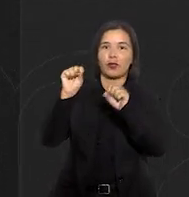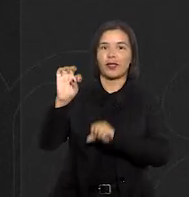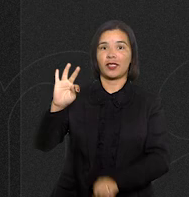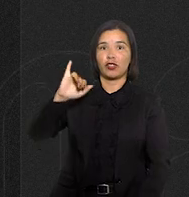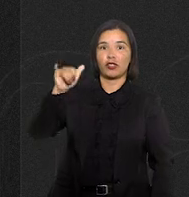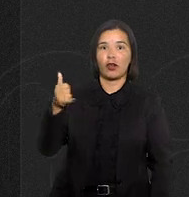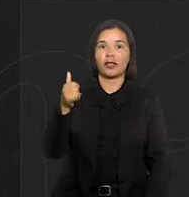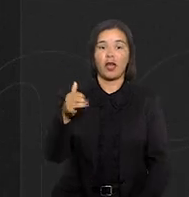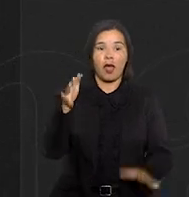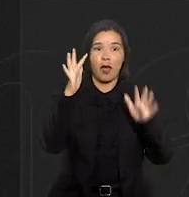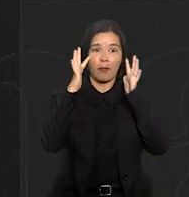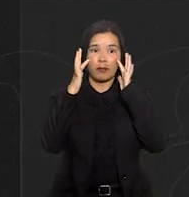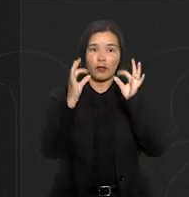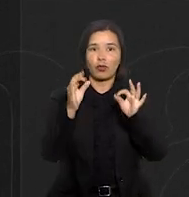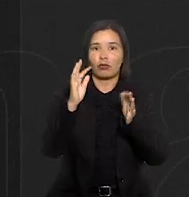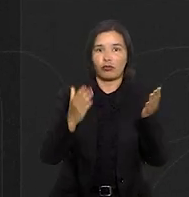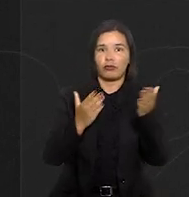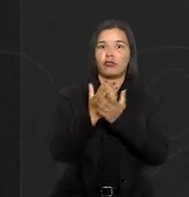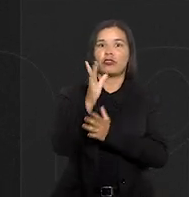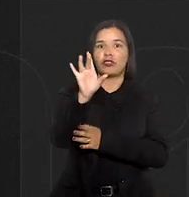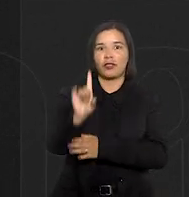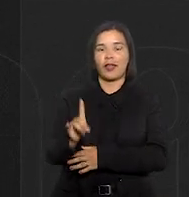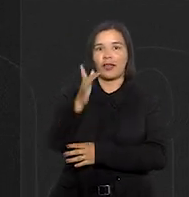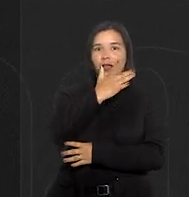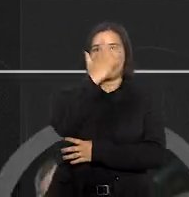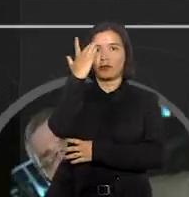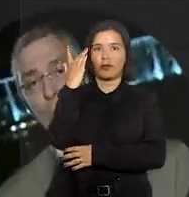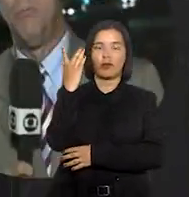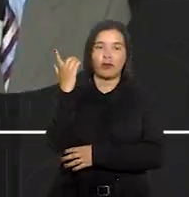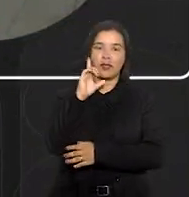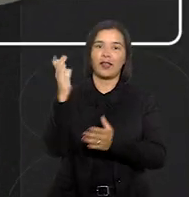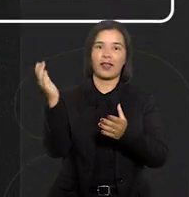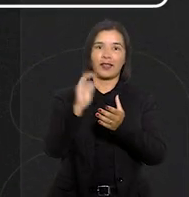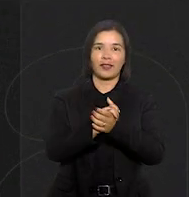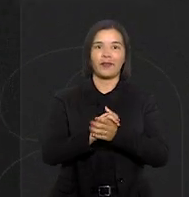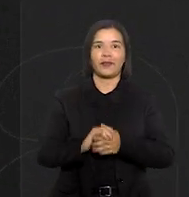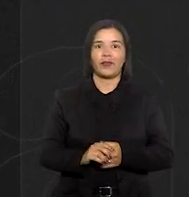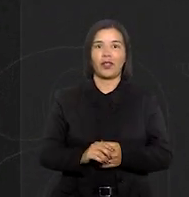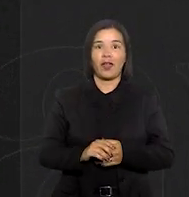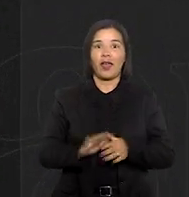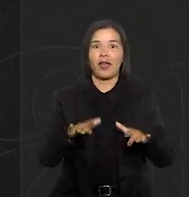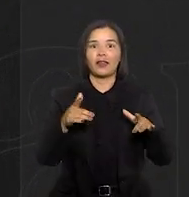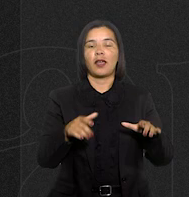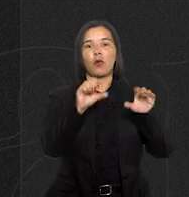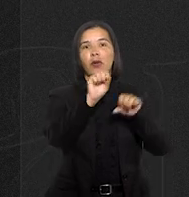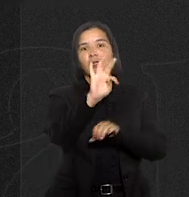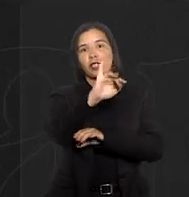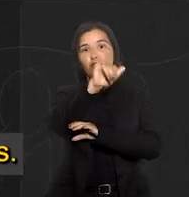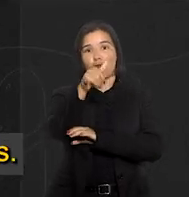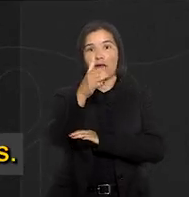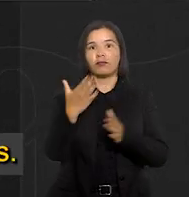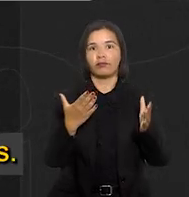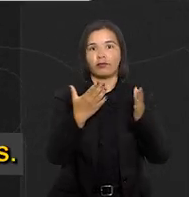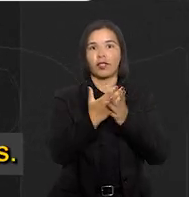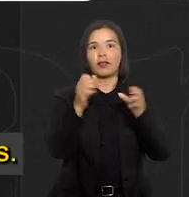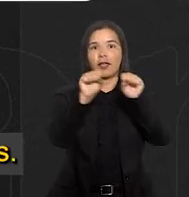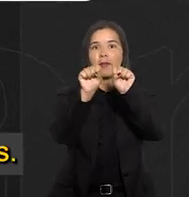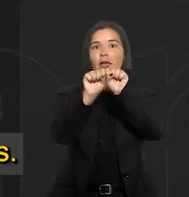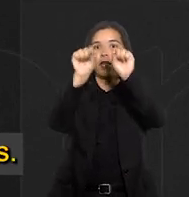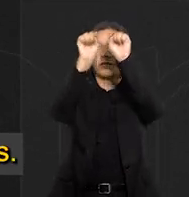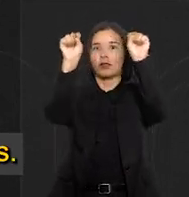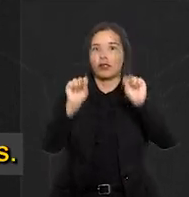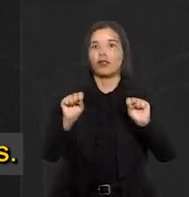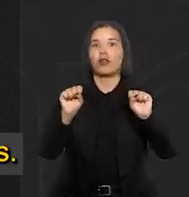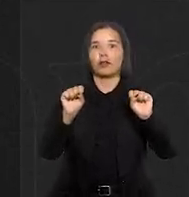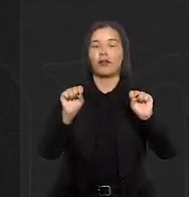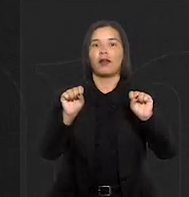Tribunal de Justiça reconheceu o direito desses casais de ter o casamento... ...abre um precedente para o próprio STJ e também para os tribunais